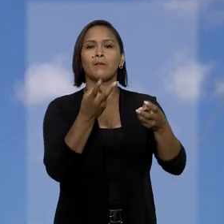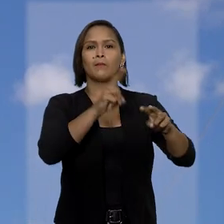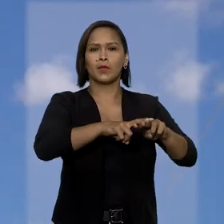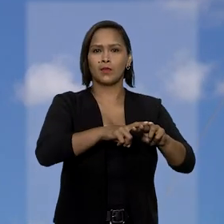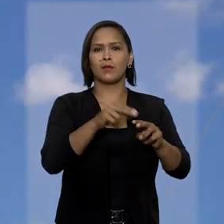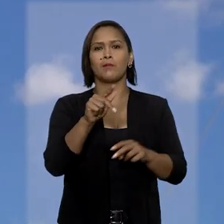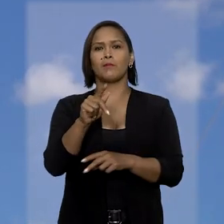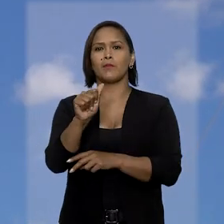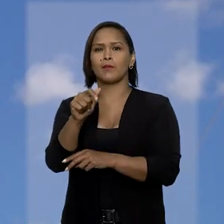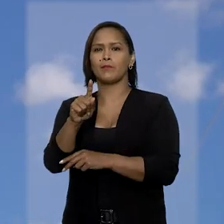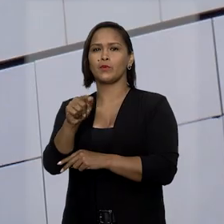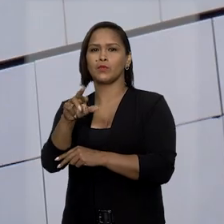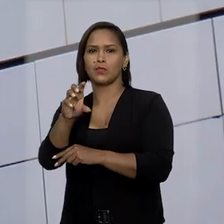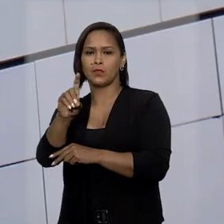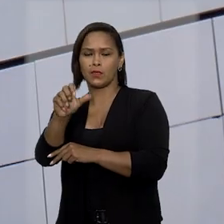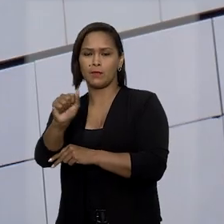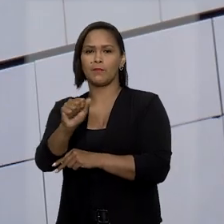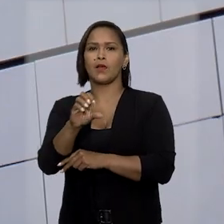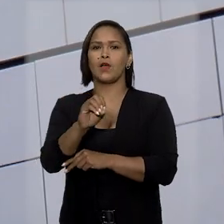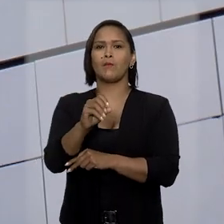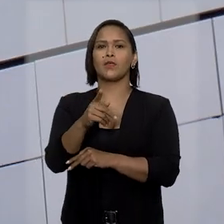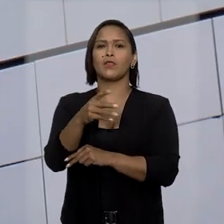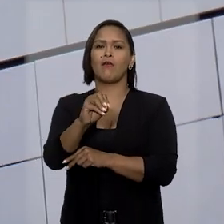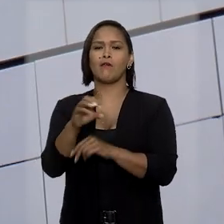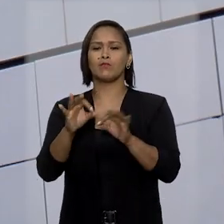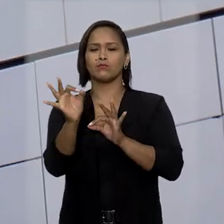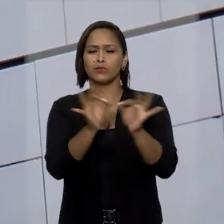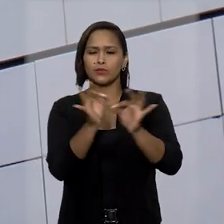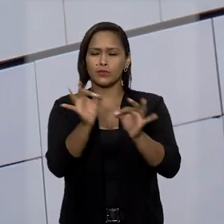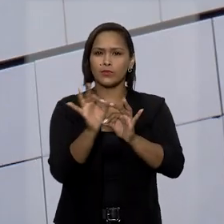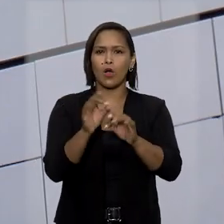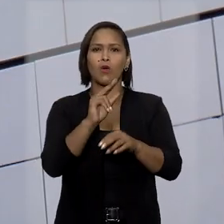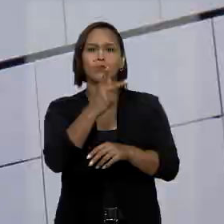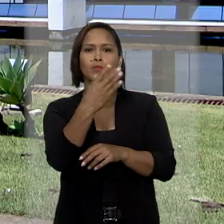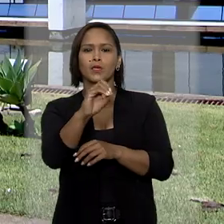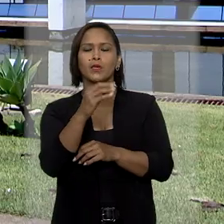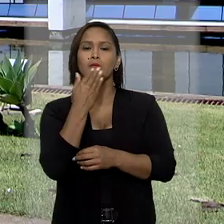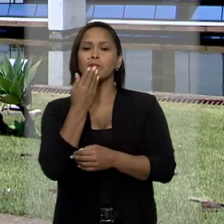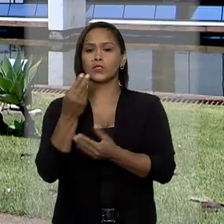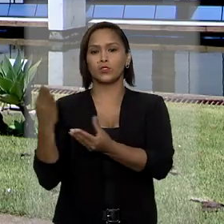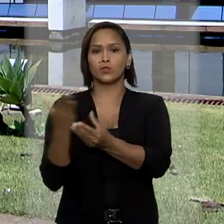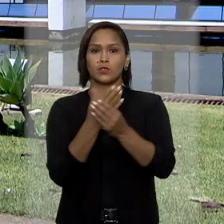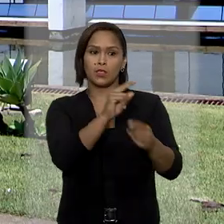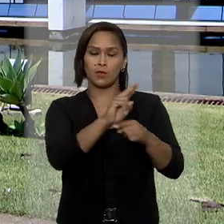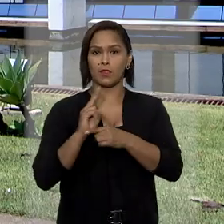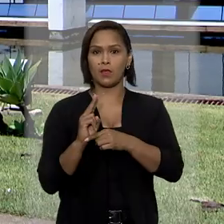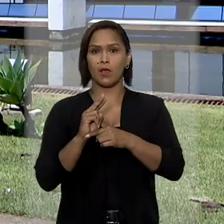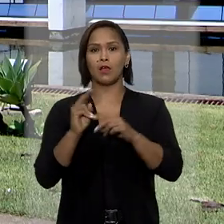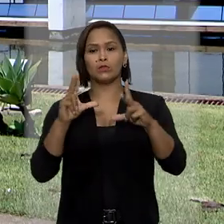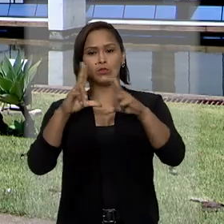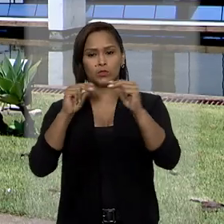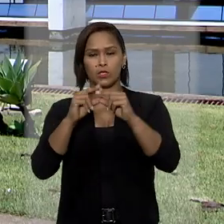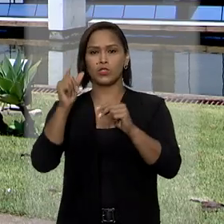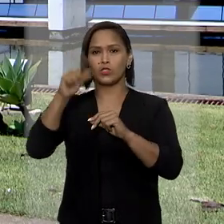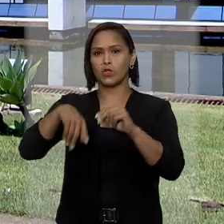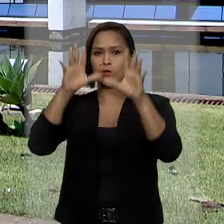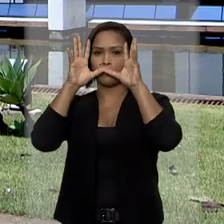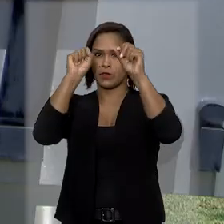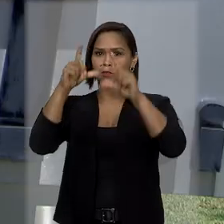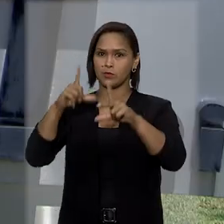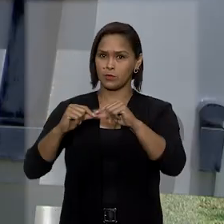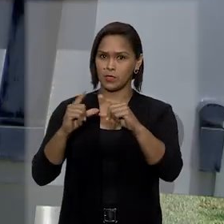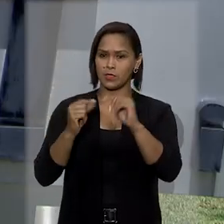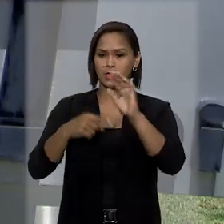Penitenciário da Papuda. A OABDF ajuizou o habeas corpus com o pedido de eliminar no TJDFT, pedindo o recolhimento do